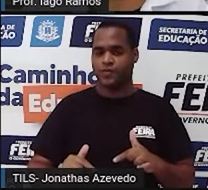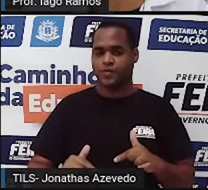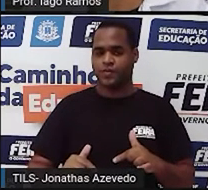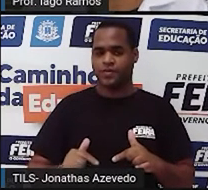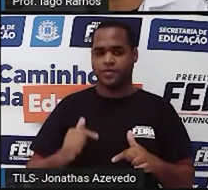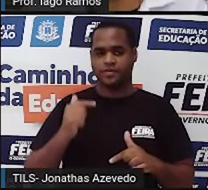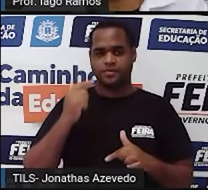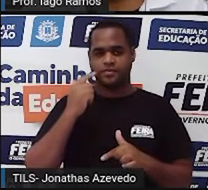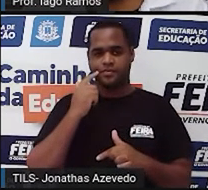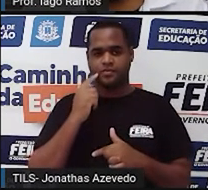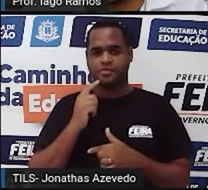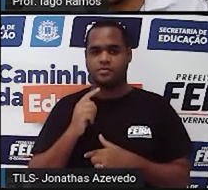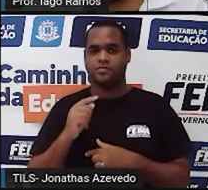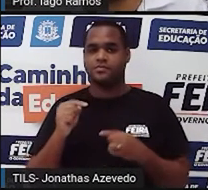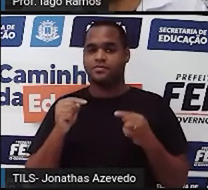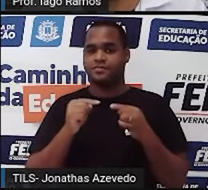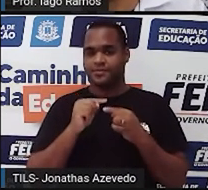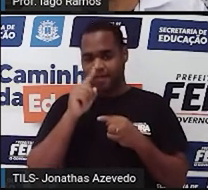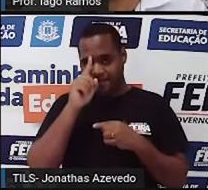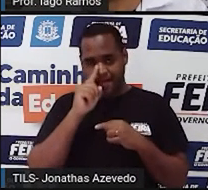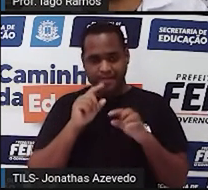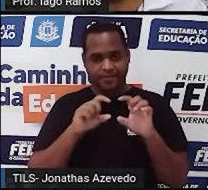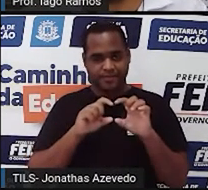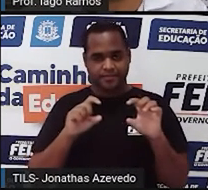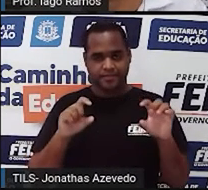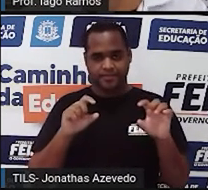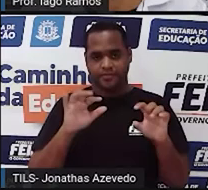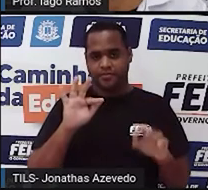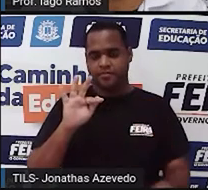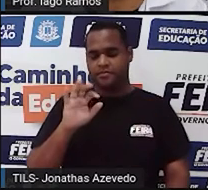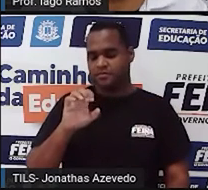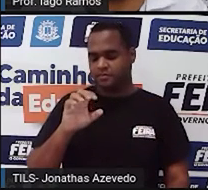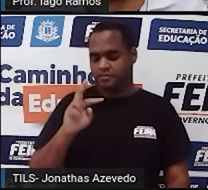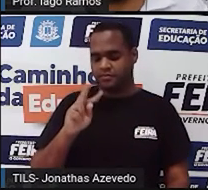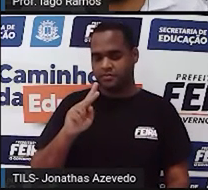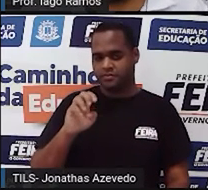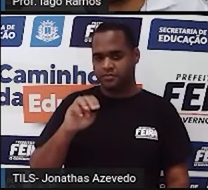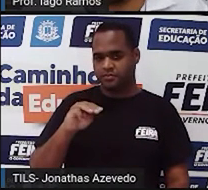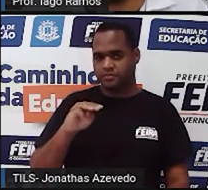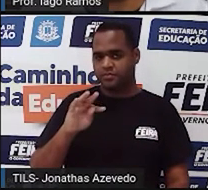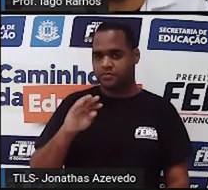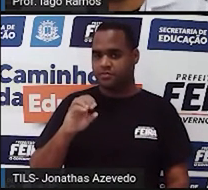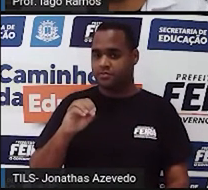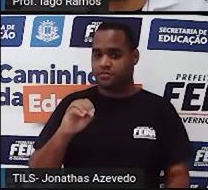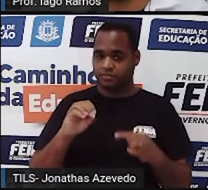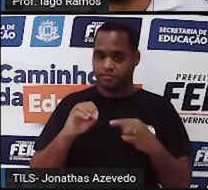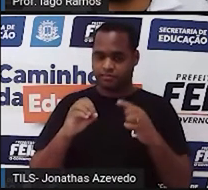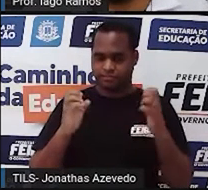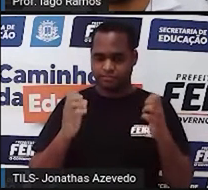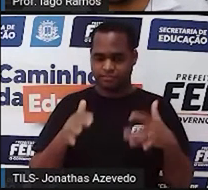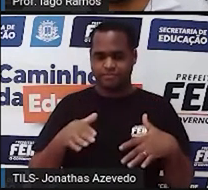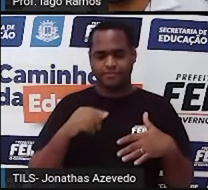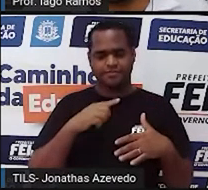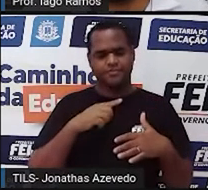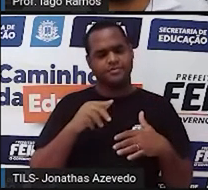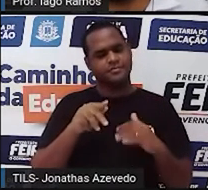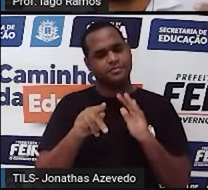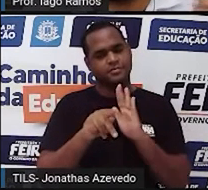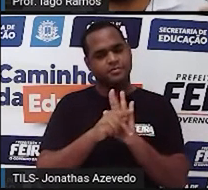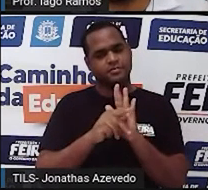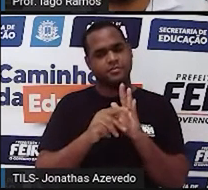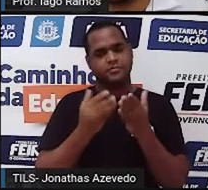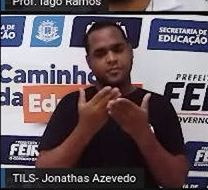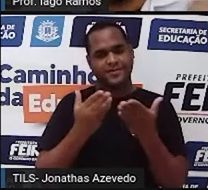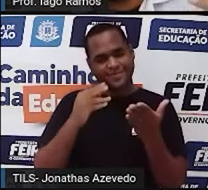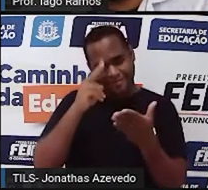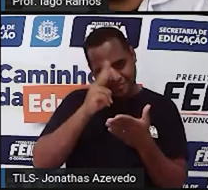destacada em amarelo é bem bacana, é chamada de propriedade do fechamento. Mas essas propriedades que a gente